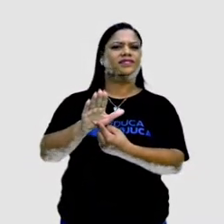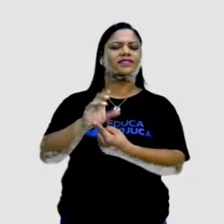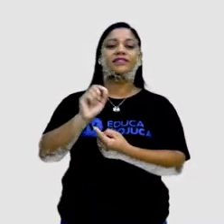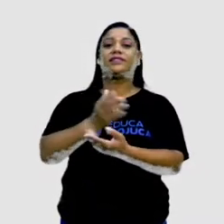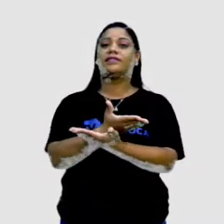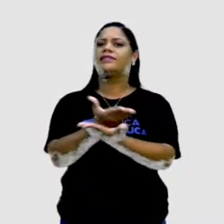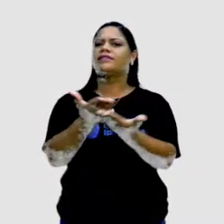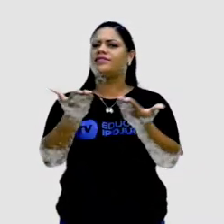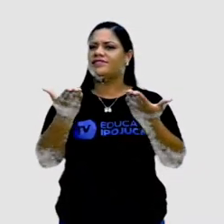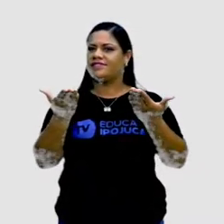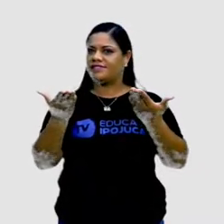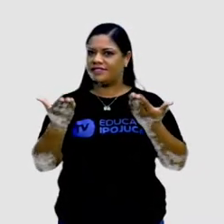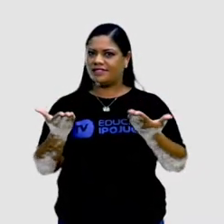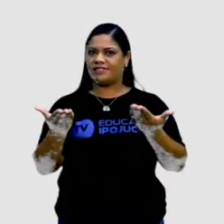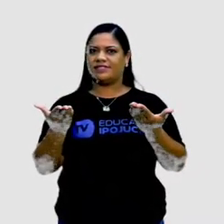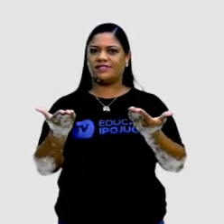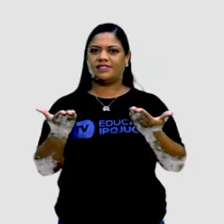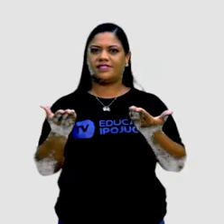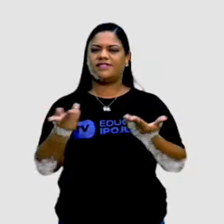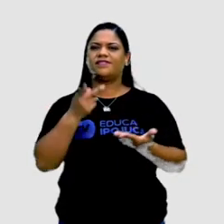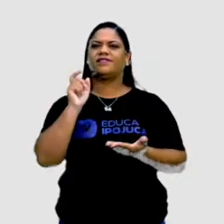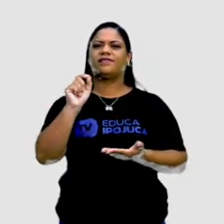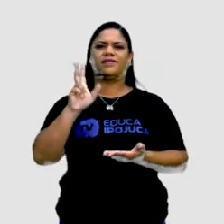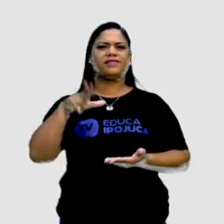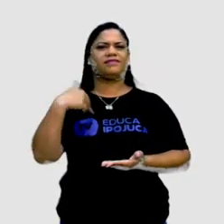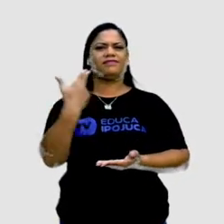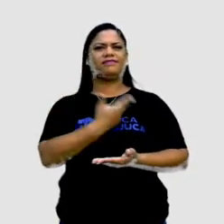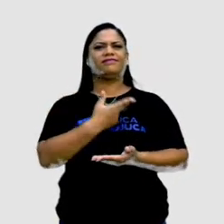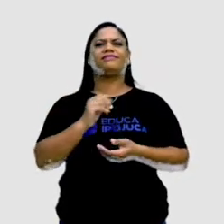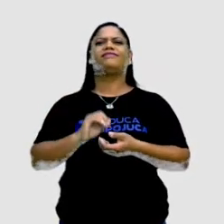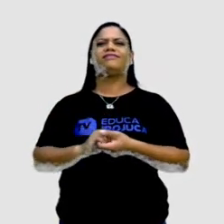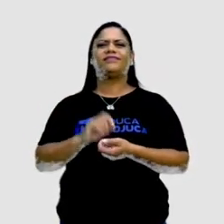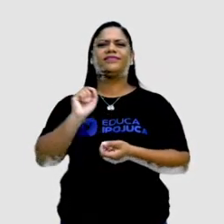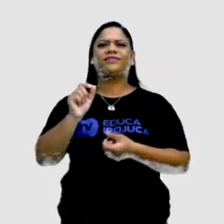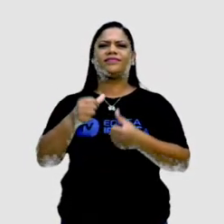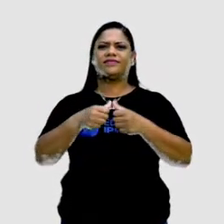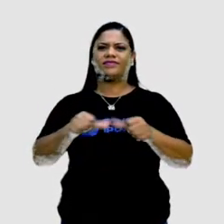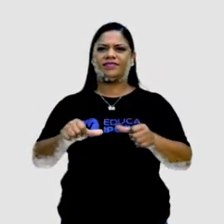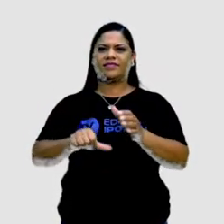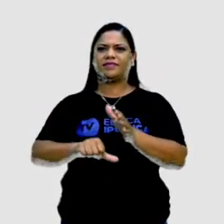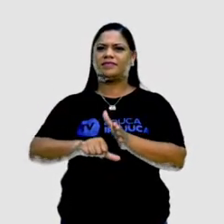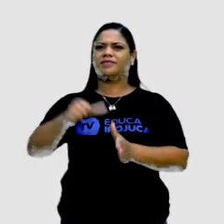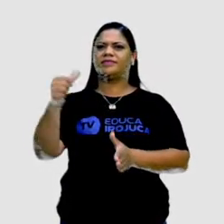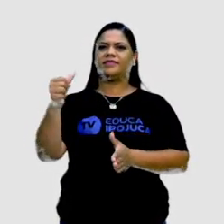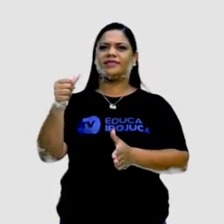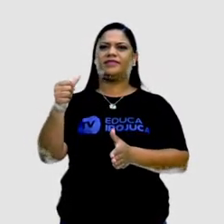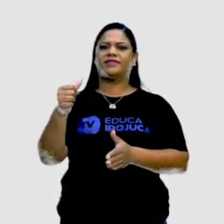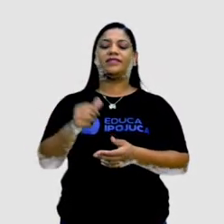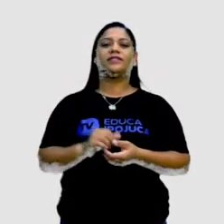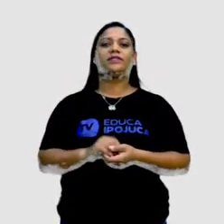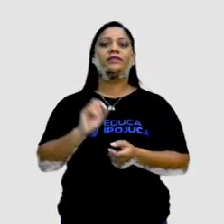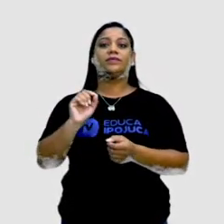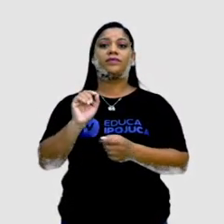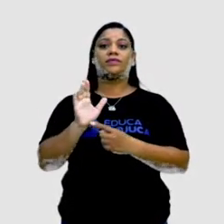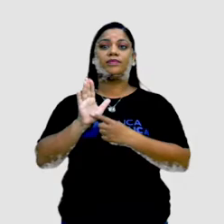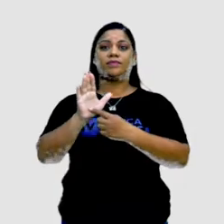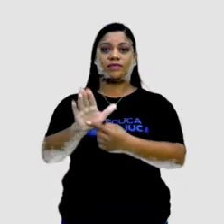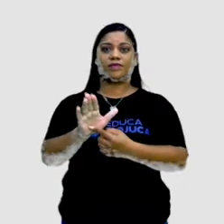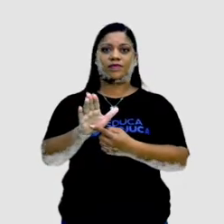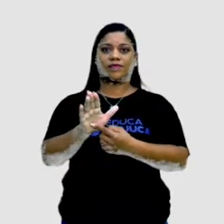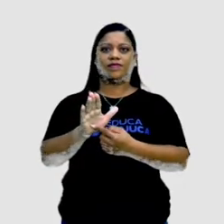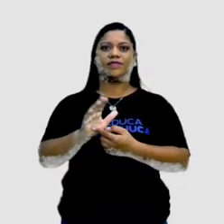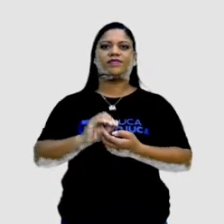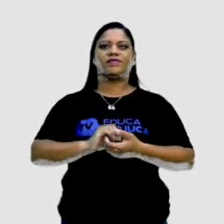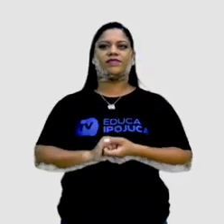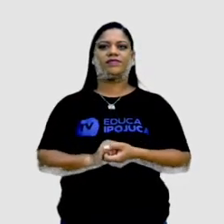é que vocês acham que essa foto nos diz, tá? O que é que está em primeiro plano? Ou seja, o que é que aparece logo na